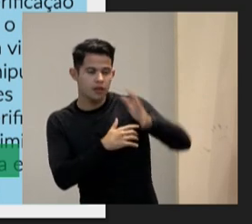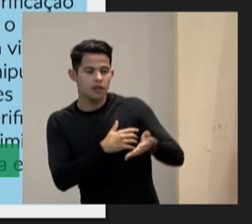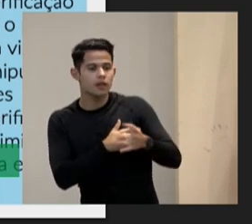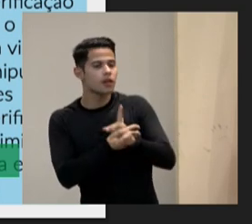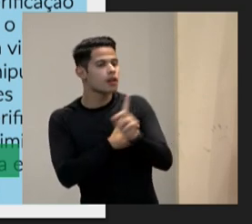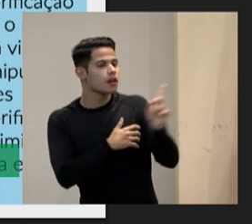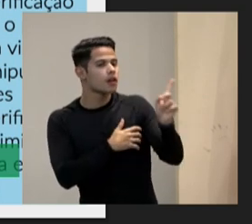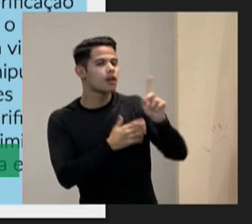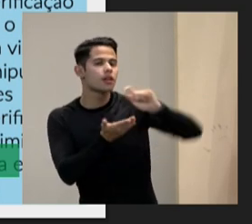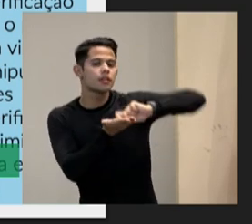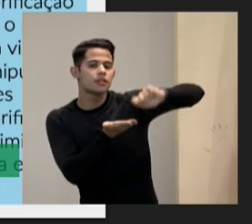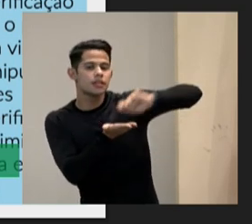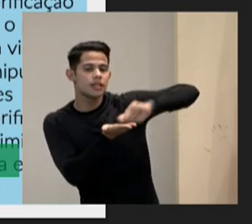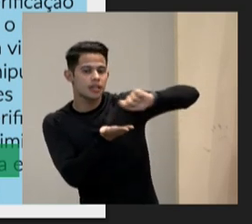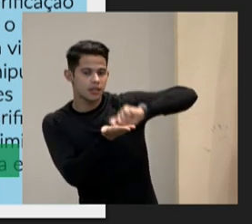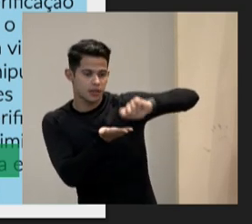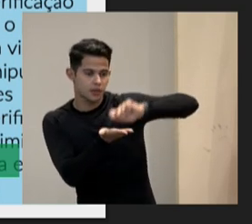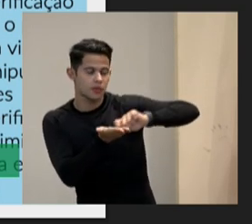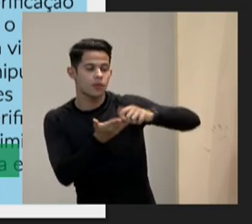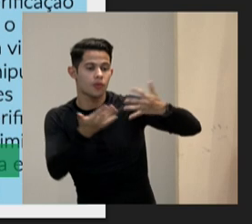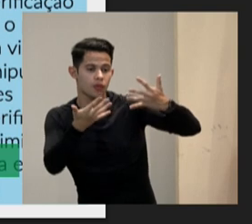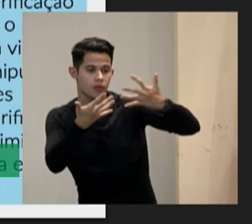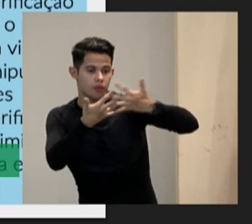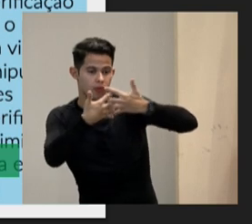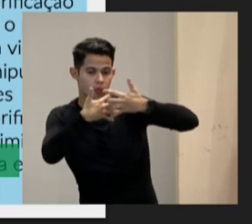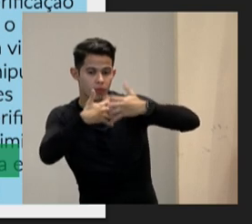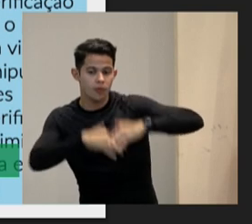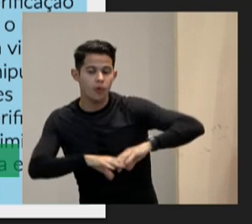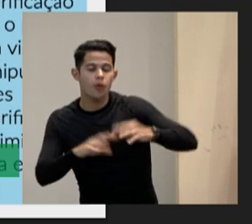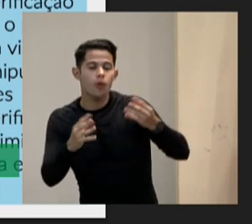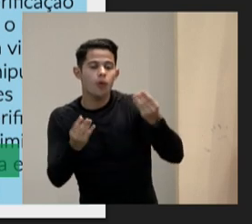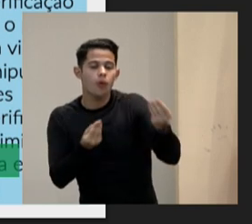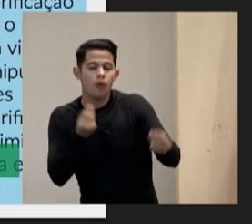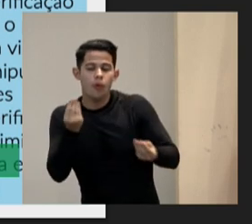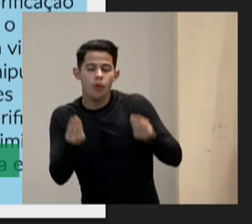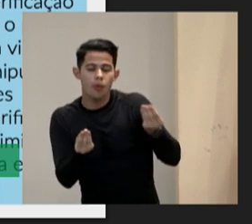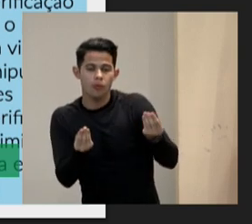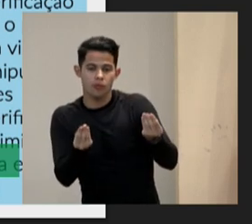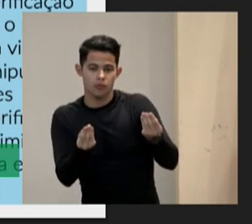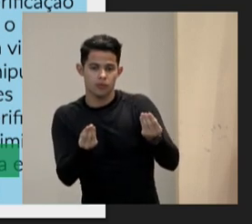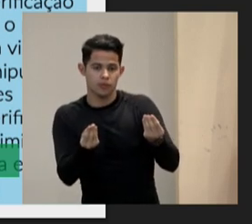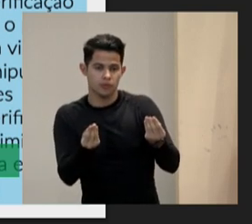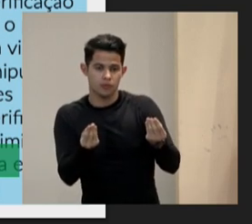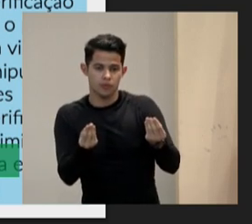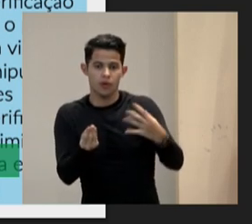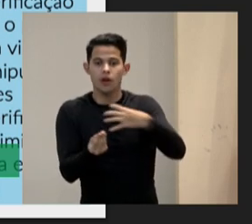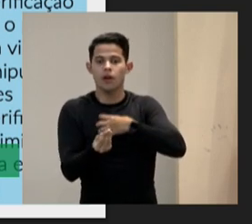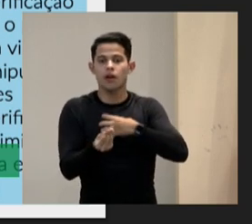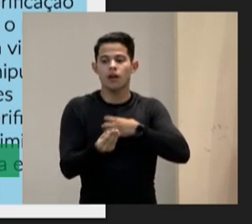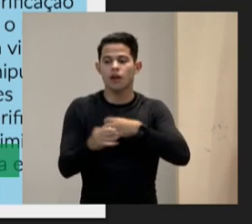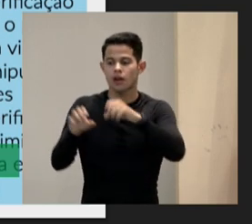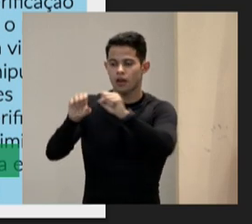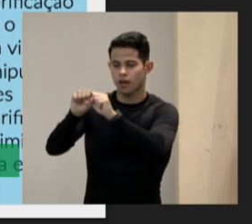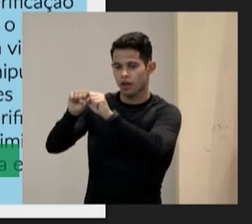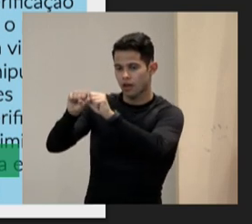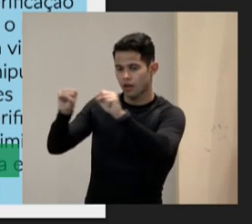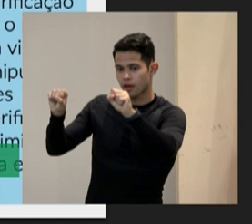está escrito aqui funciona a modo de sistema de